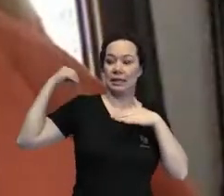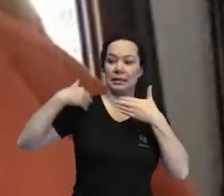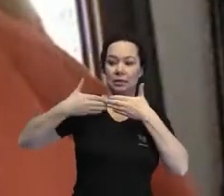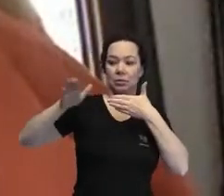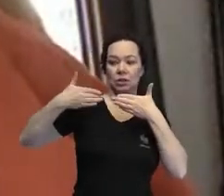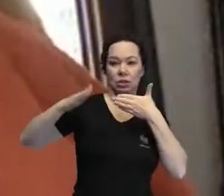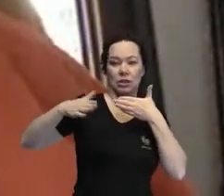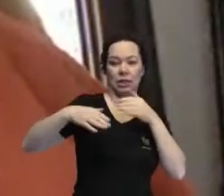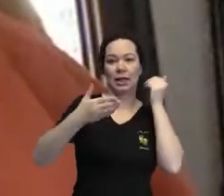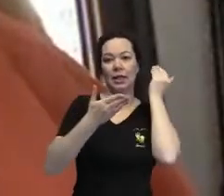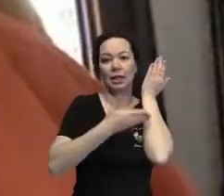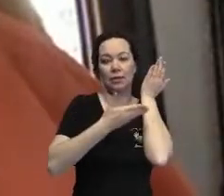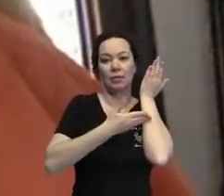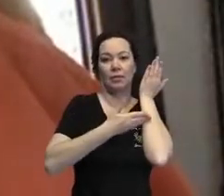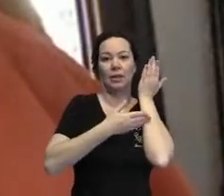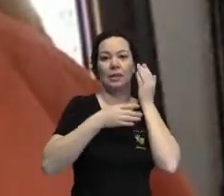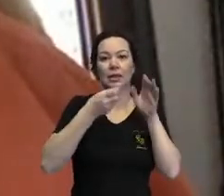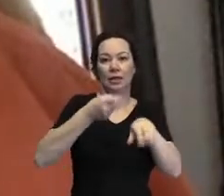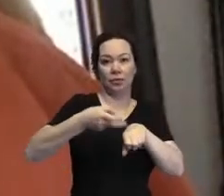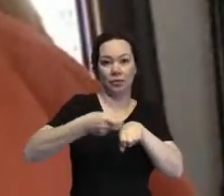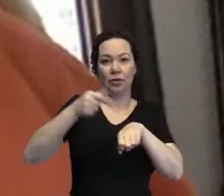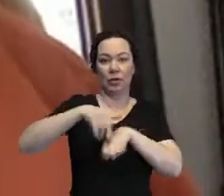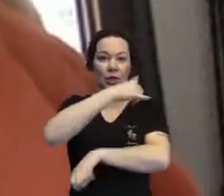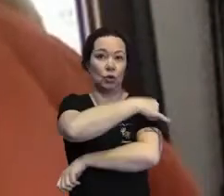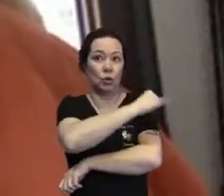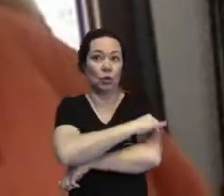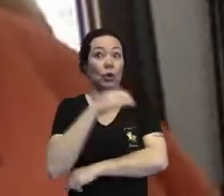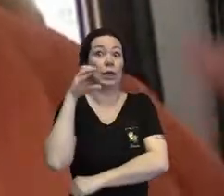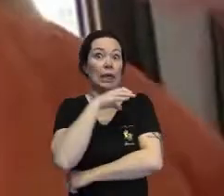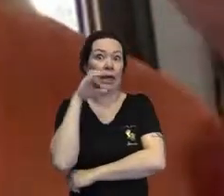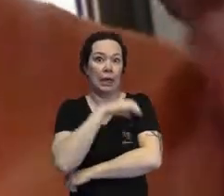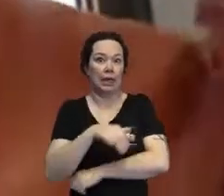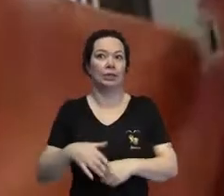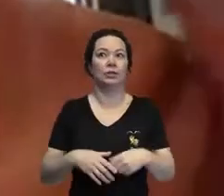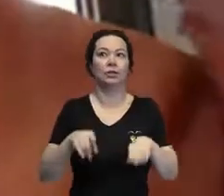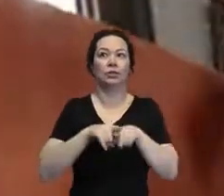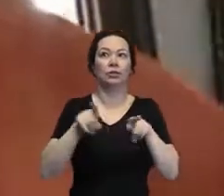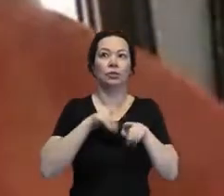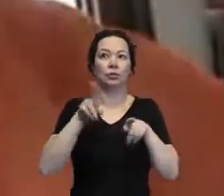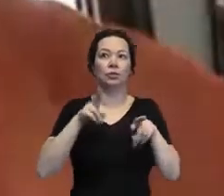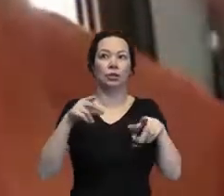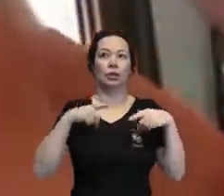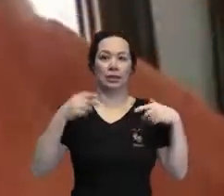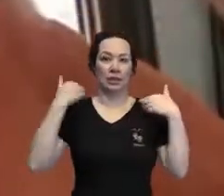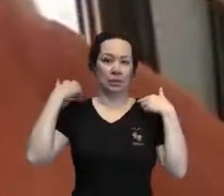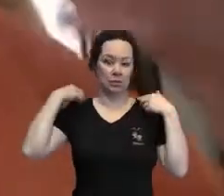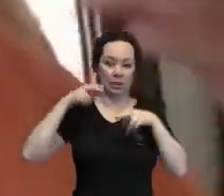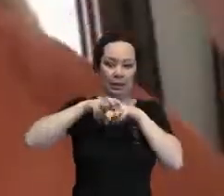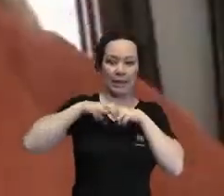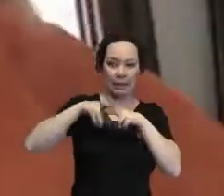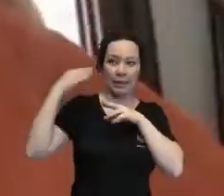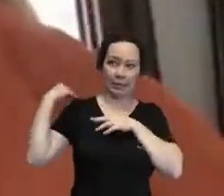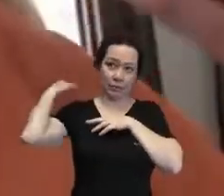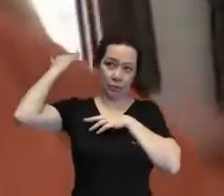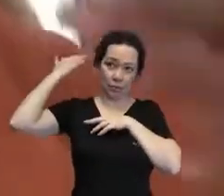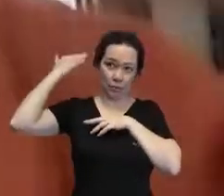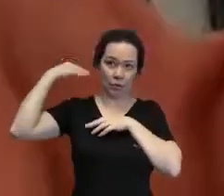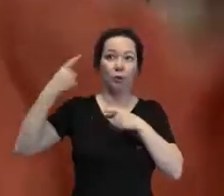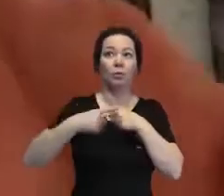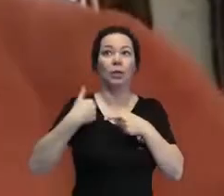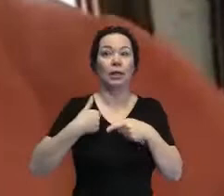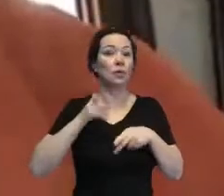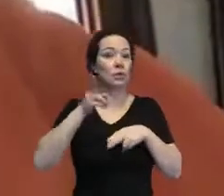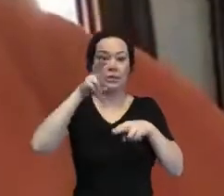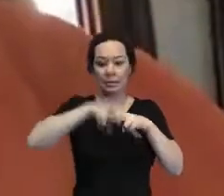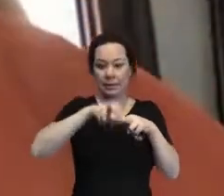de madeira e vidro, aqui no Rio faz calor. E eu tô aqui com uma cadeira que tem um espaldar meio alto, porque, na verdade, eu moro nessa cadeira,